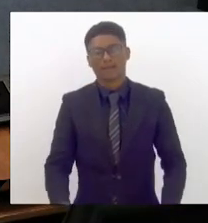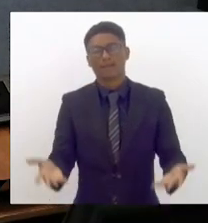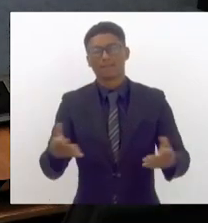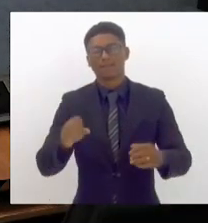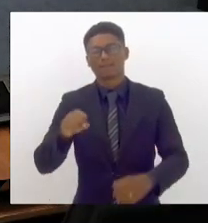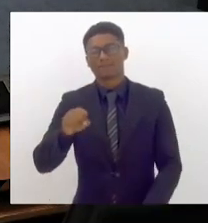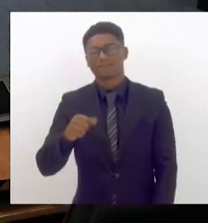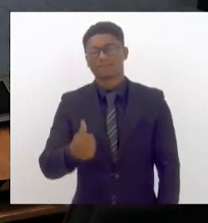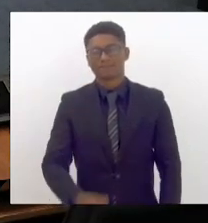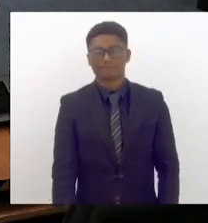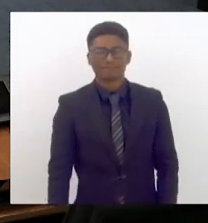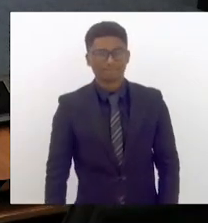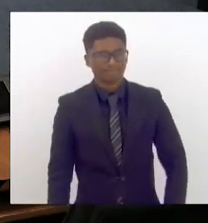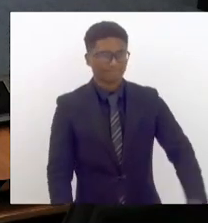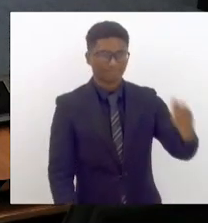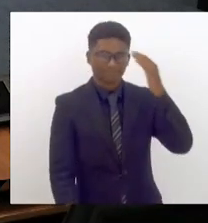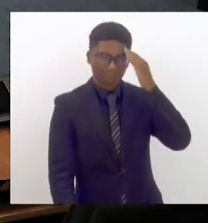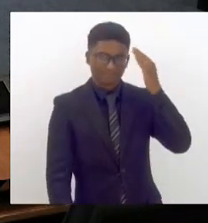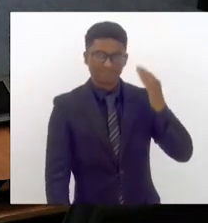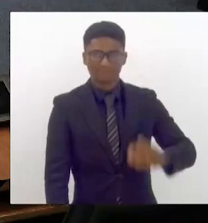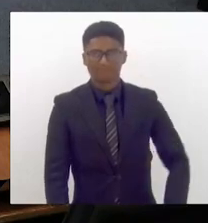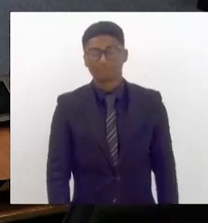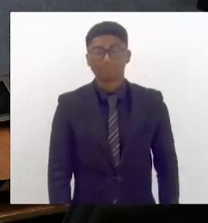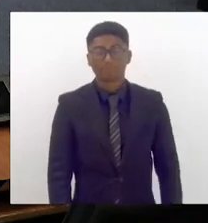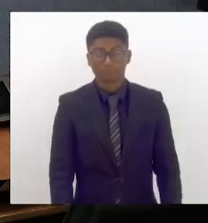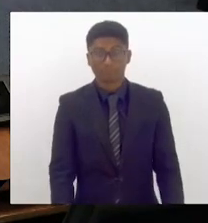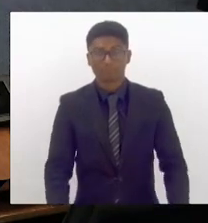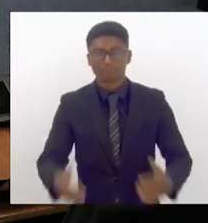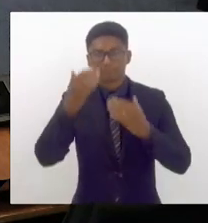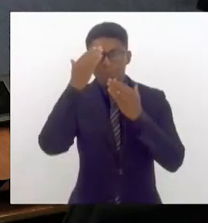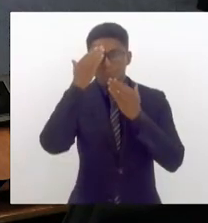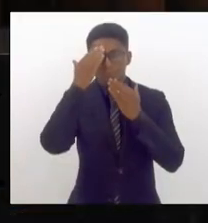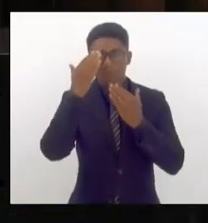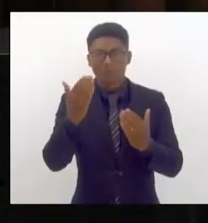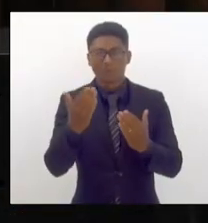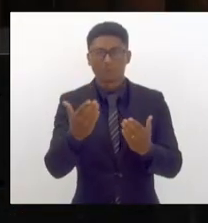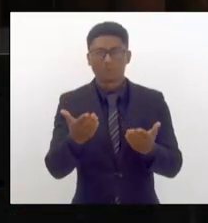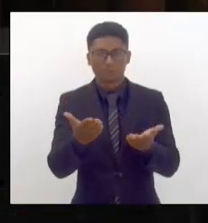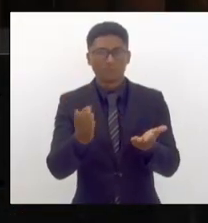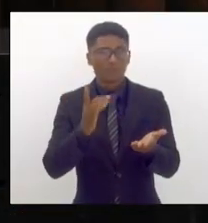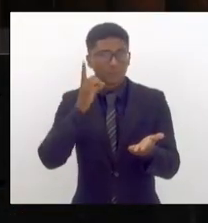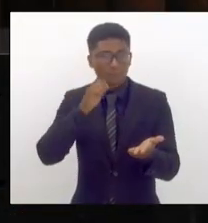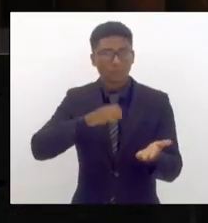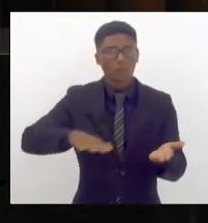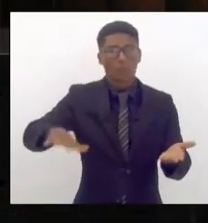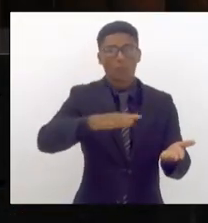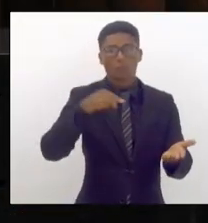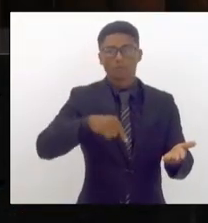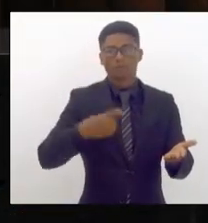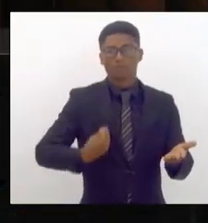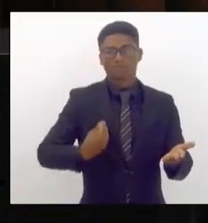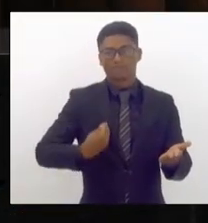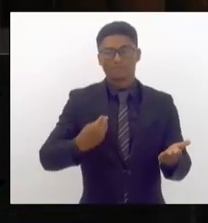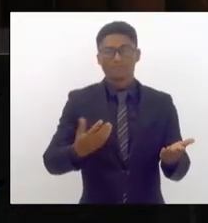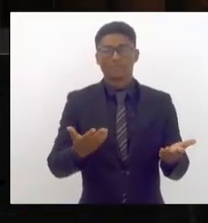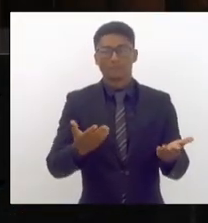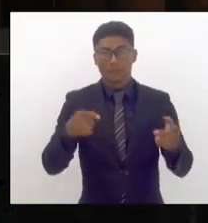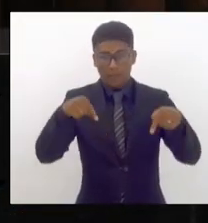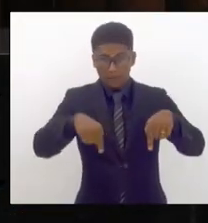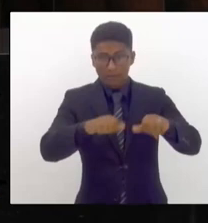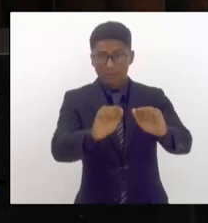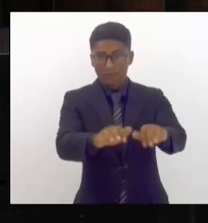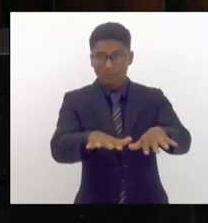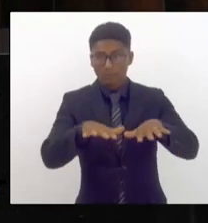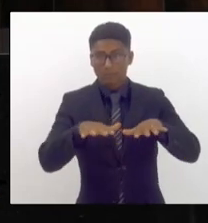Obrigado Queria agradecer a presença de todos os deputados aqui na casa que se encontram aqui no plenário